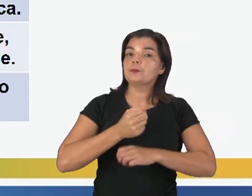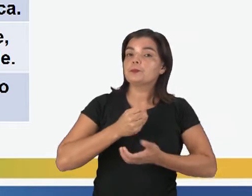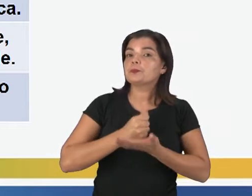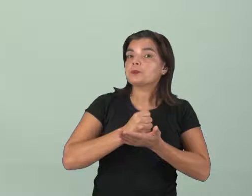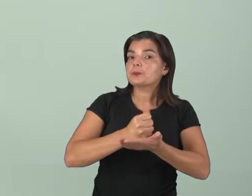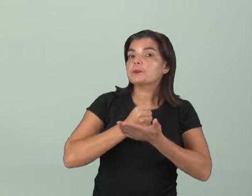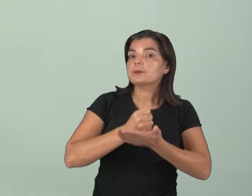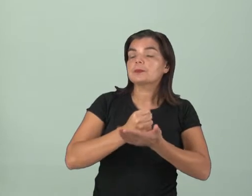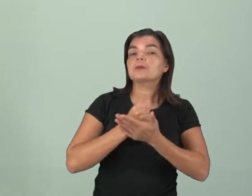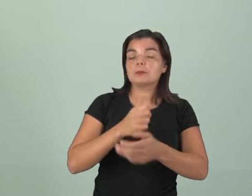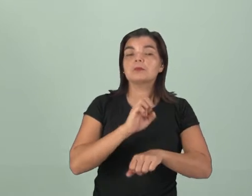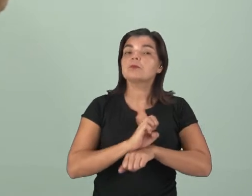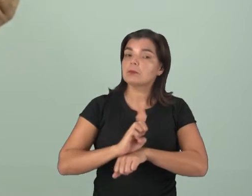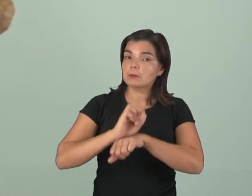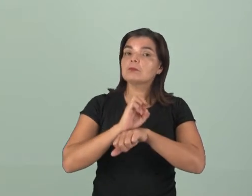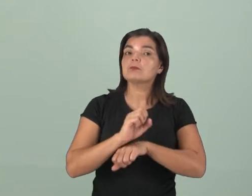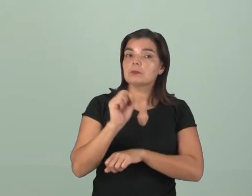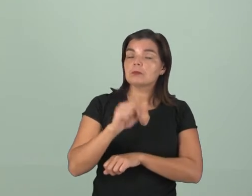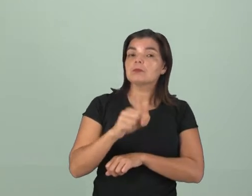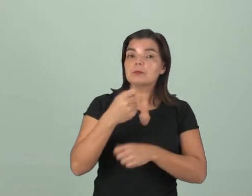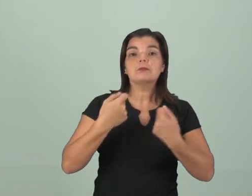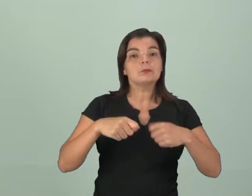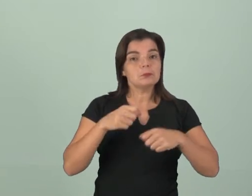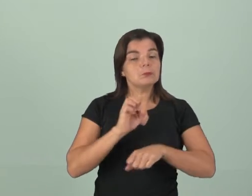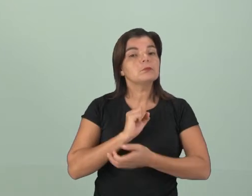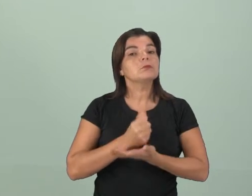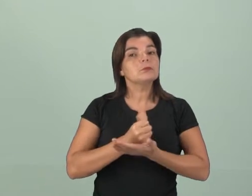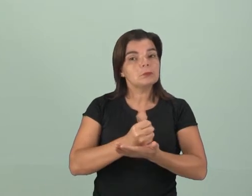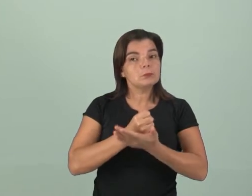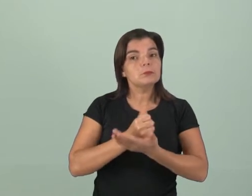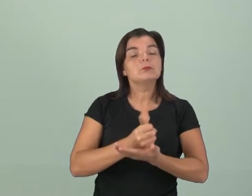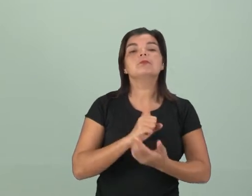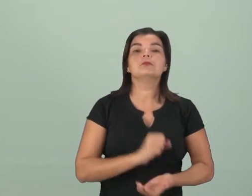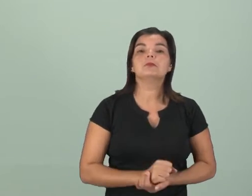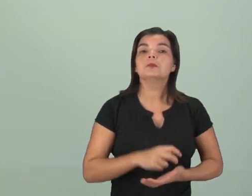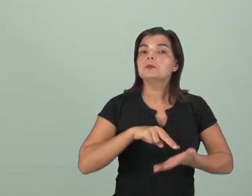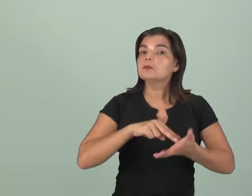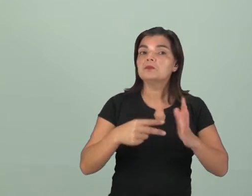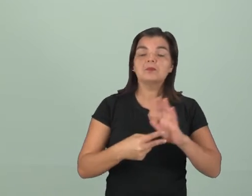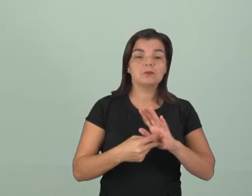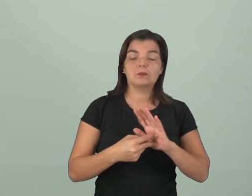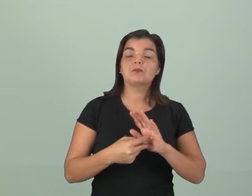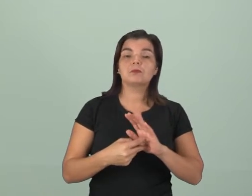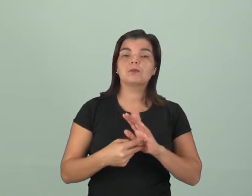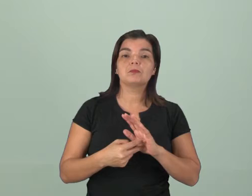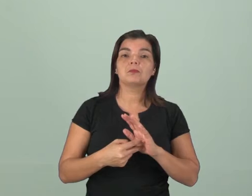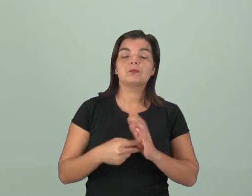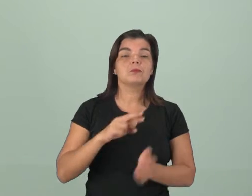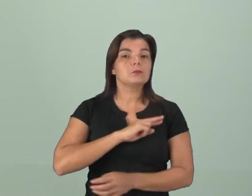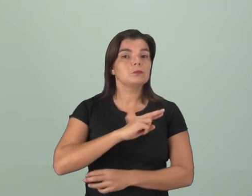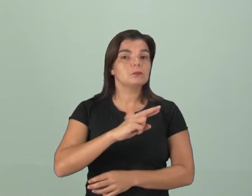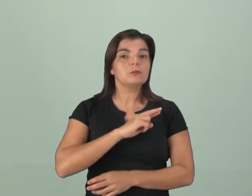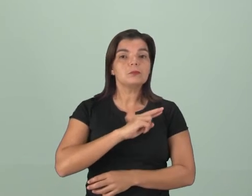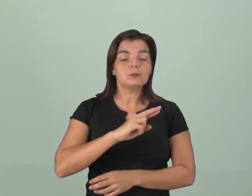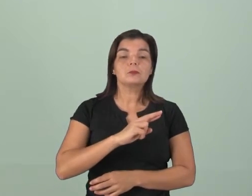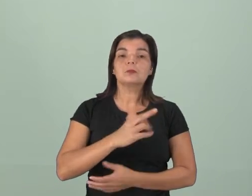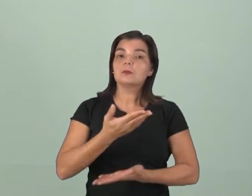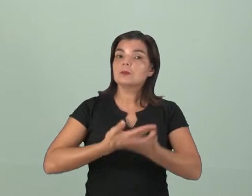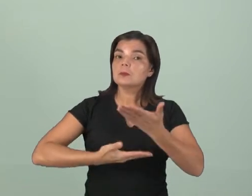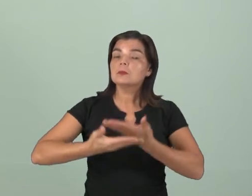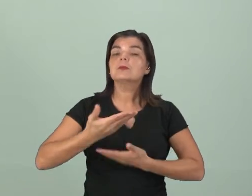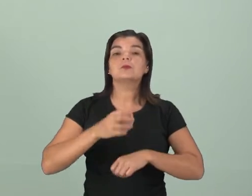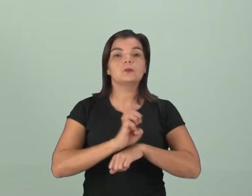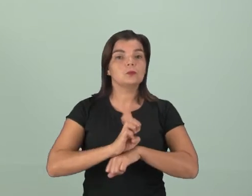a religião... Não, gente. A religião apoia o Estado, sim. Aliás, deve apoiar o Estado. Não quer dizer que as religiões... A